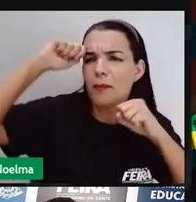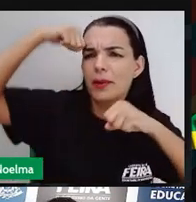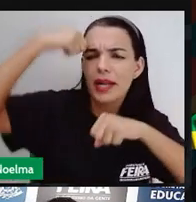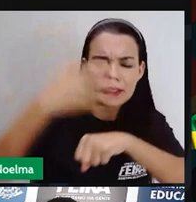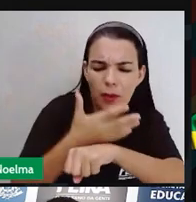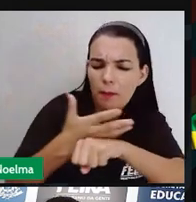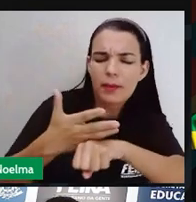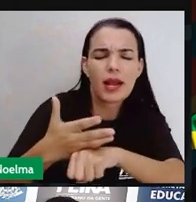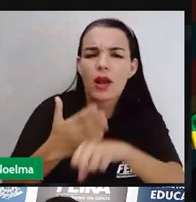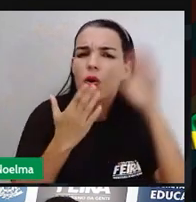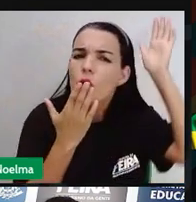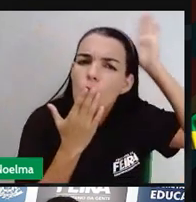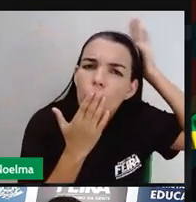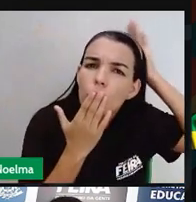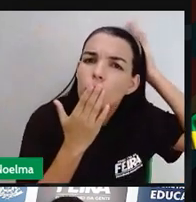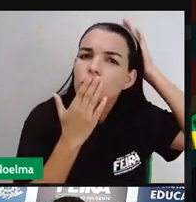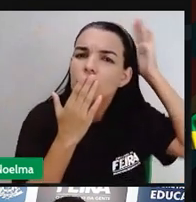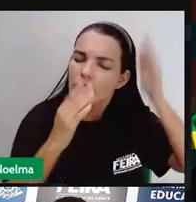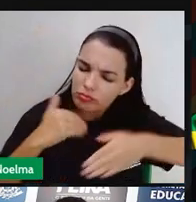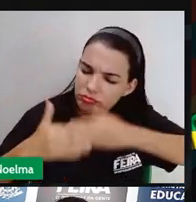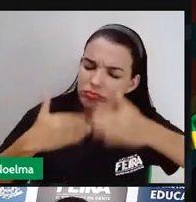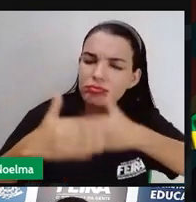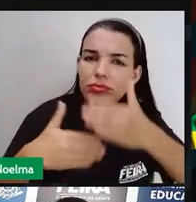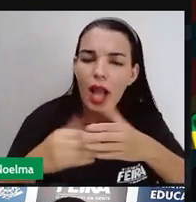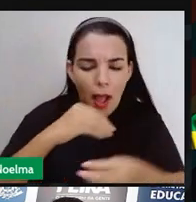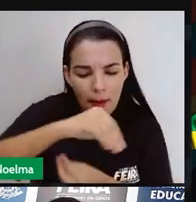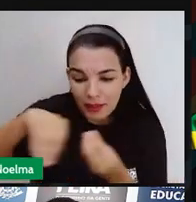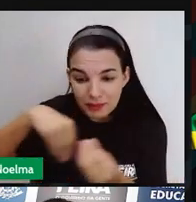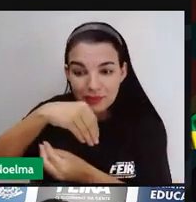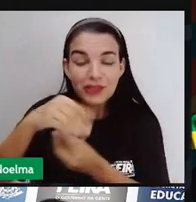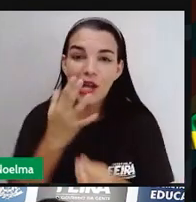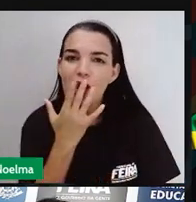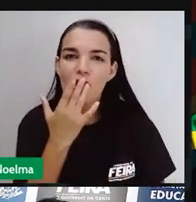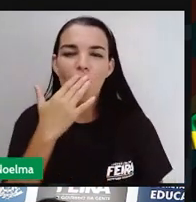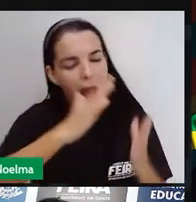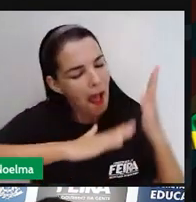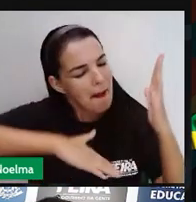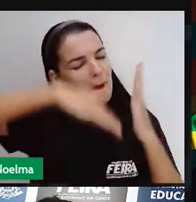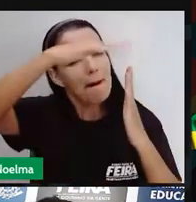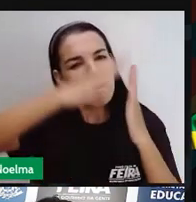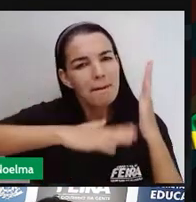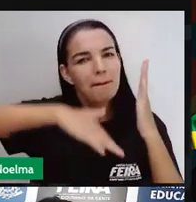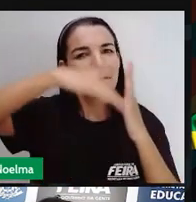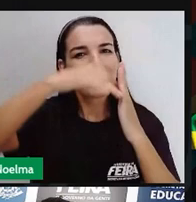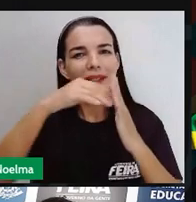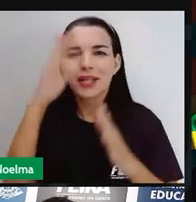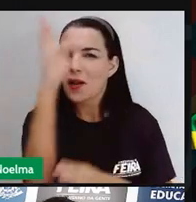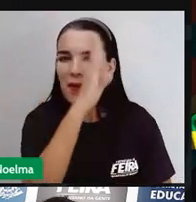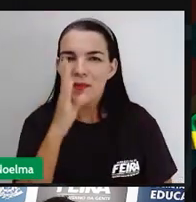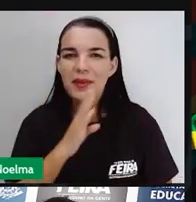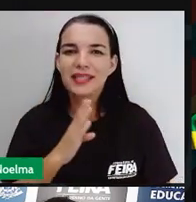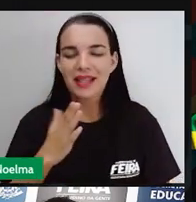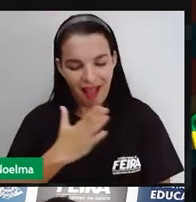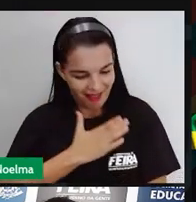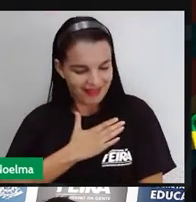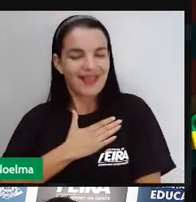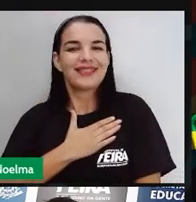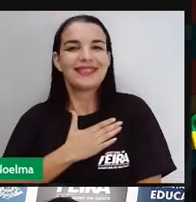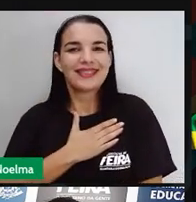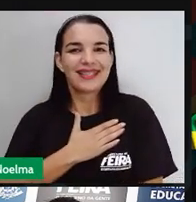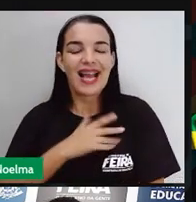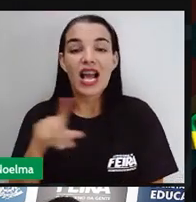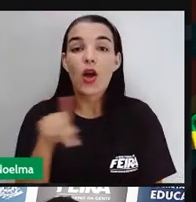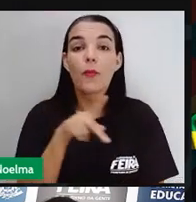branco, o índio e os descendentes. Essa mistura de cores pintam o país da gente. Esse texto foi da